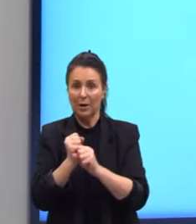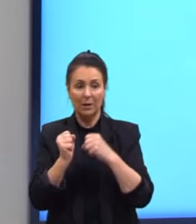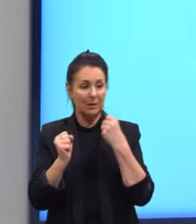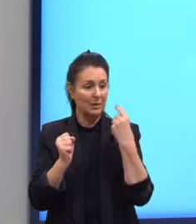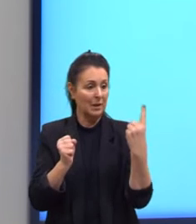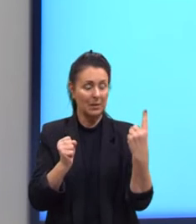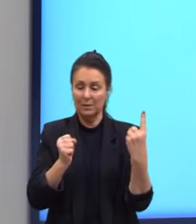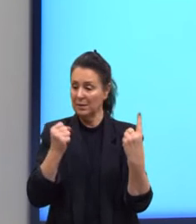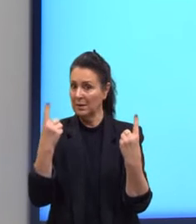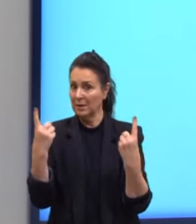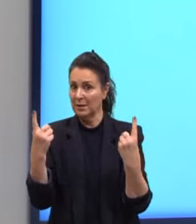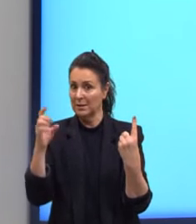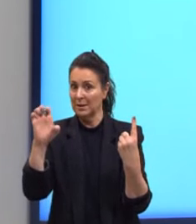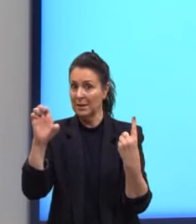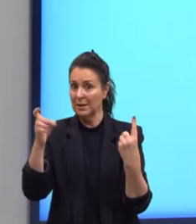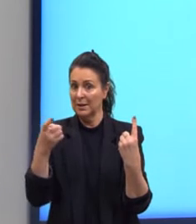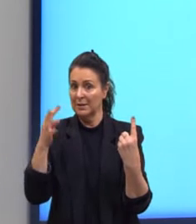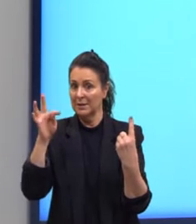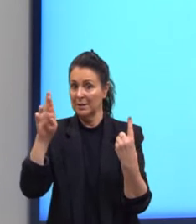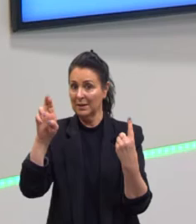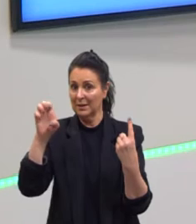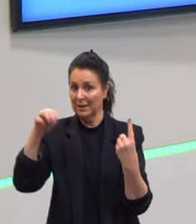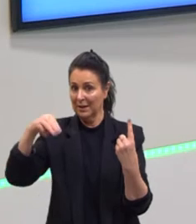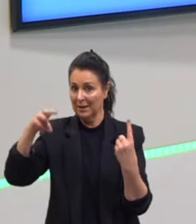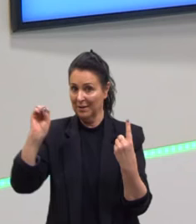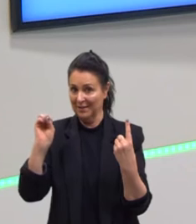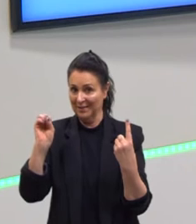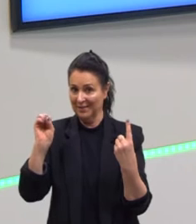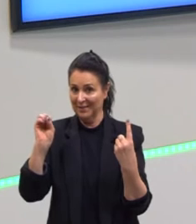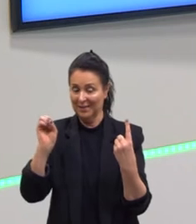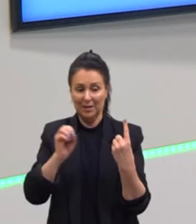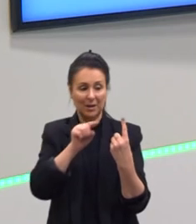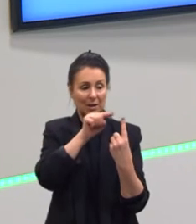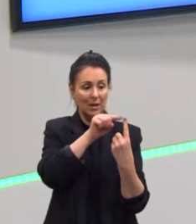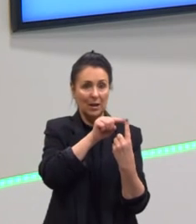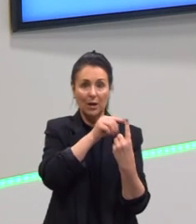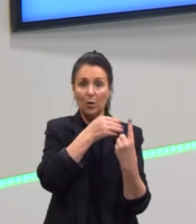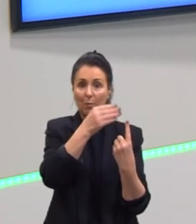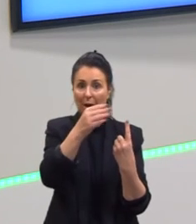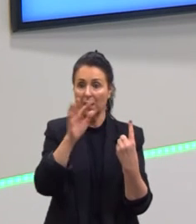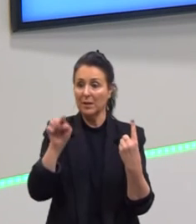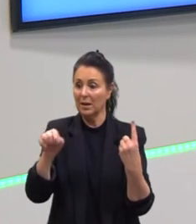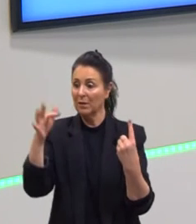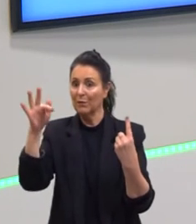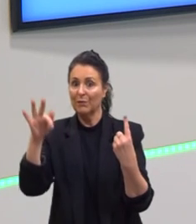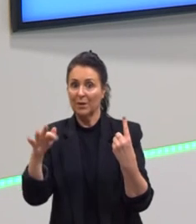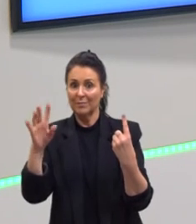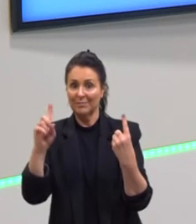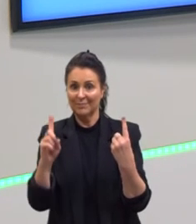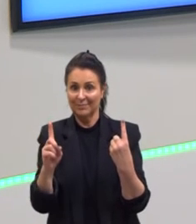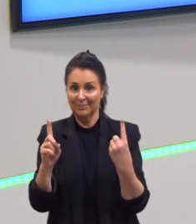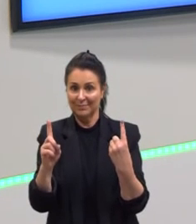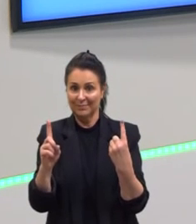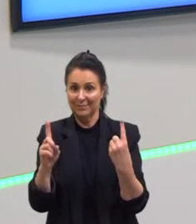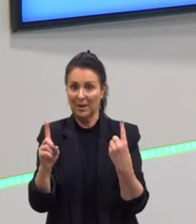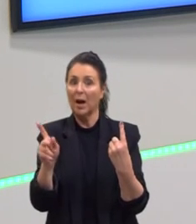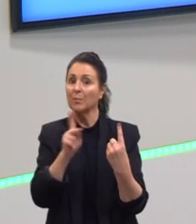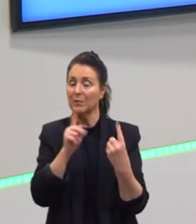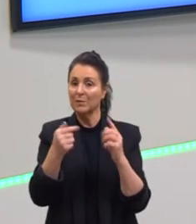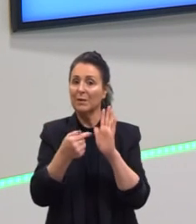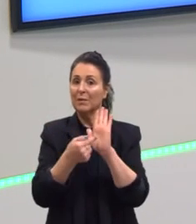que nós formos lendo eu vou indicando para vocês para facilitar justamente essa leitura.